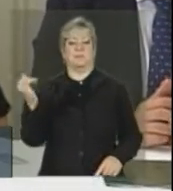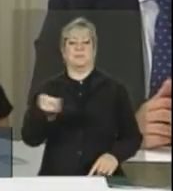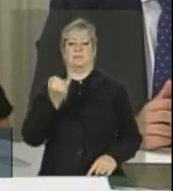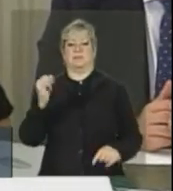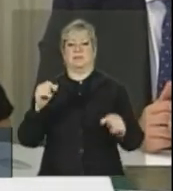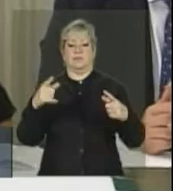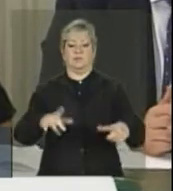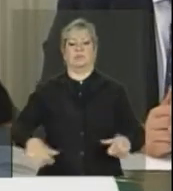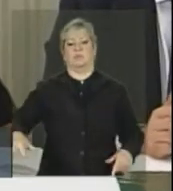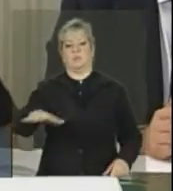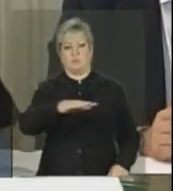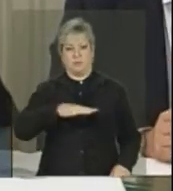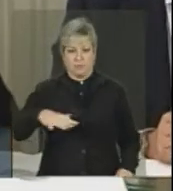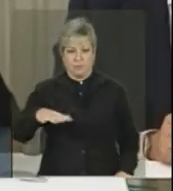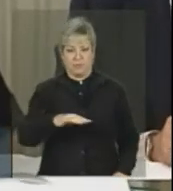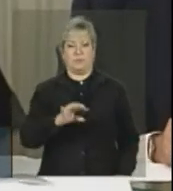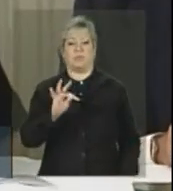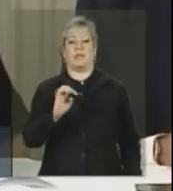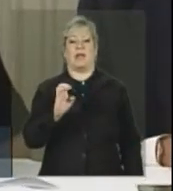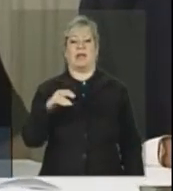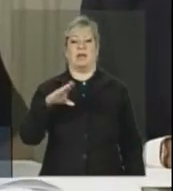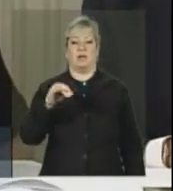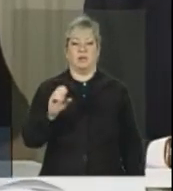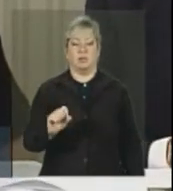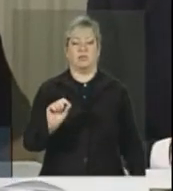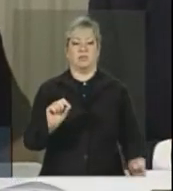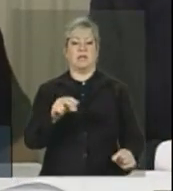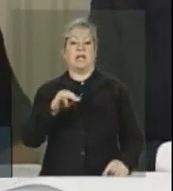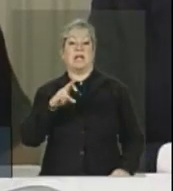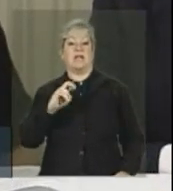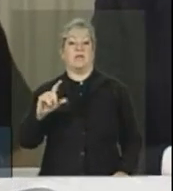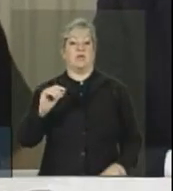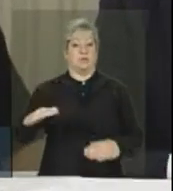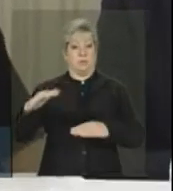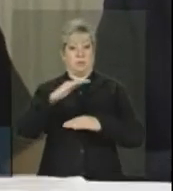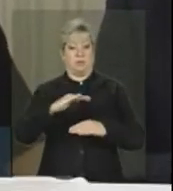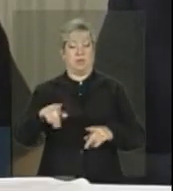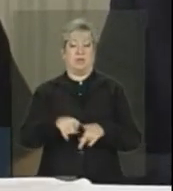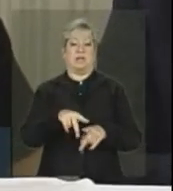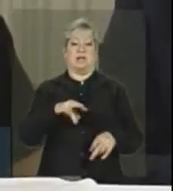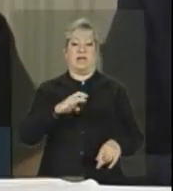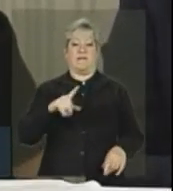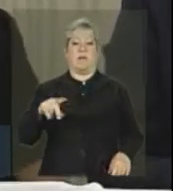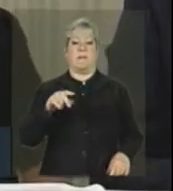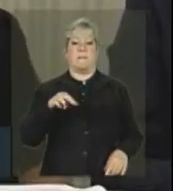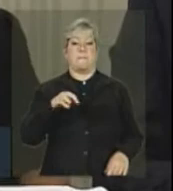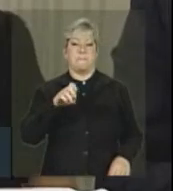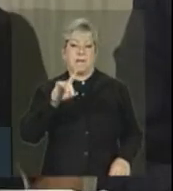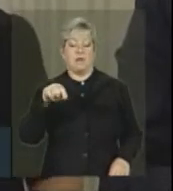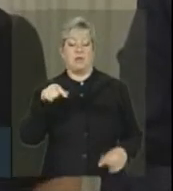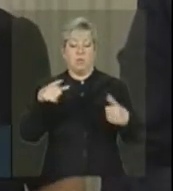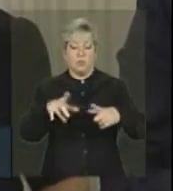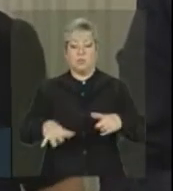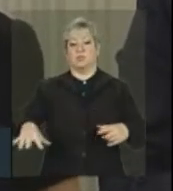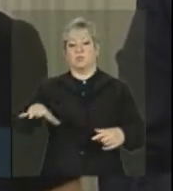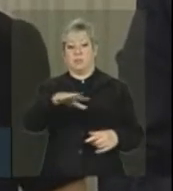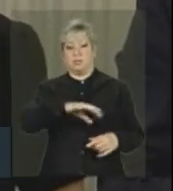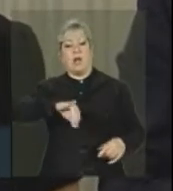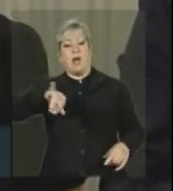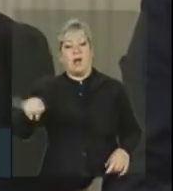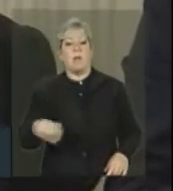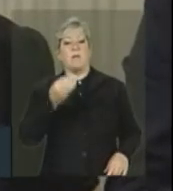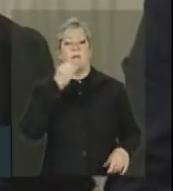território técnicos de nível superior e de nível médio, sejam daquela região, aproveitando, inclusive, o